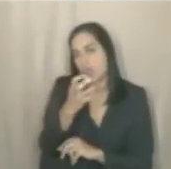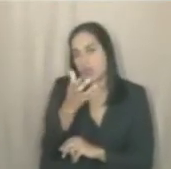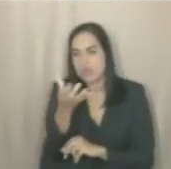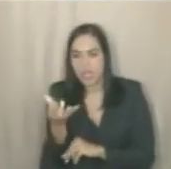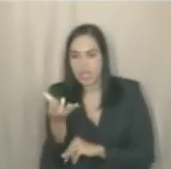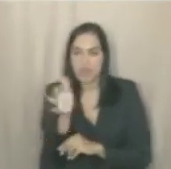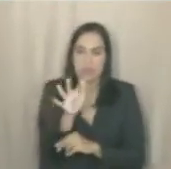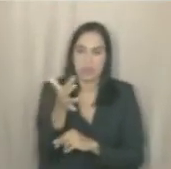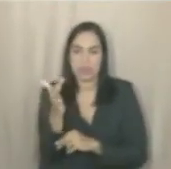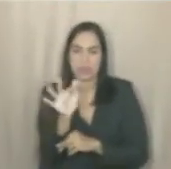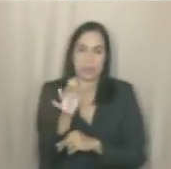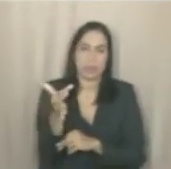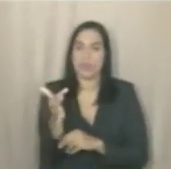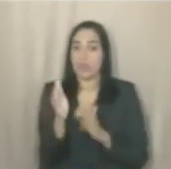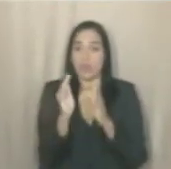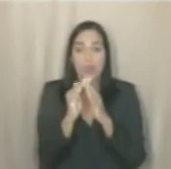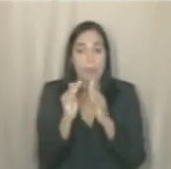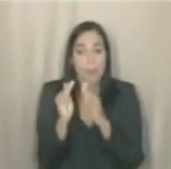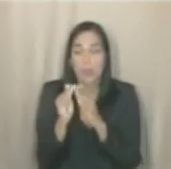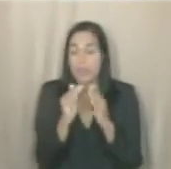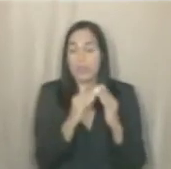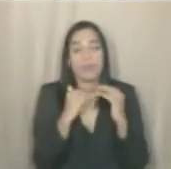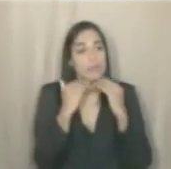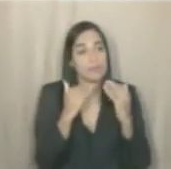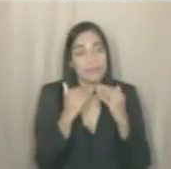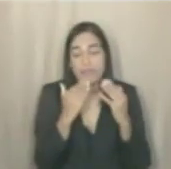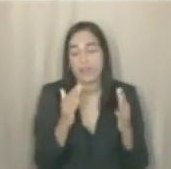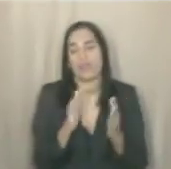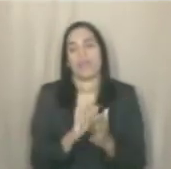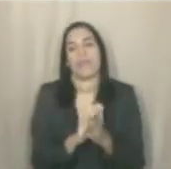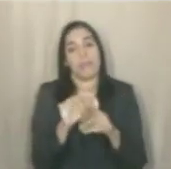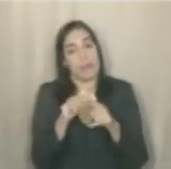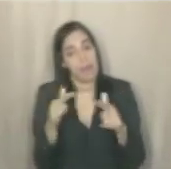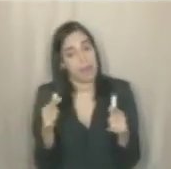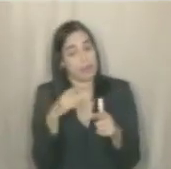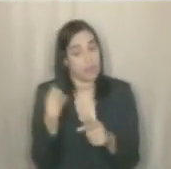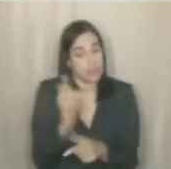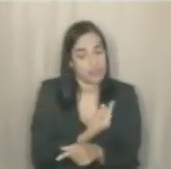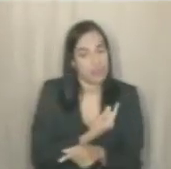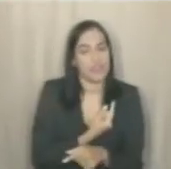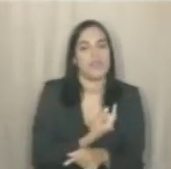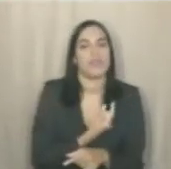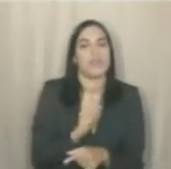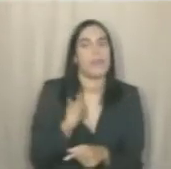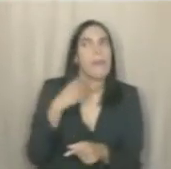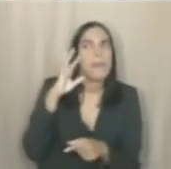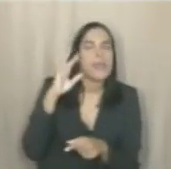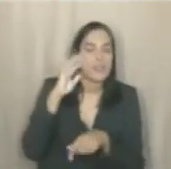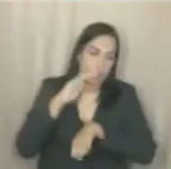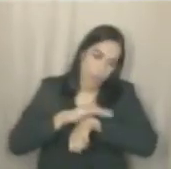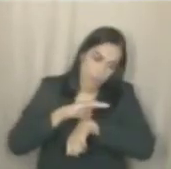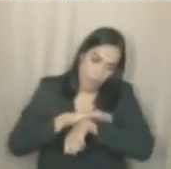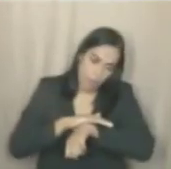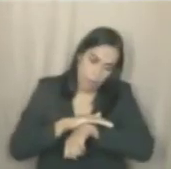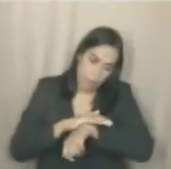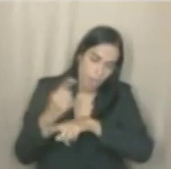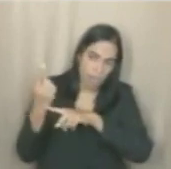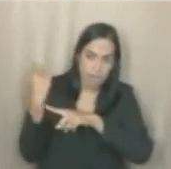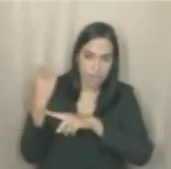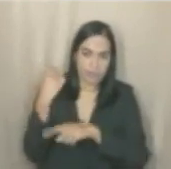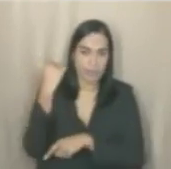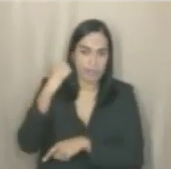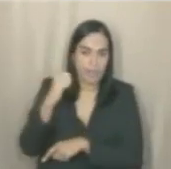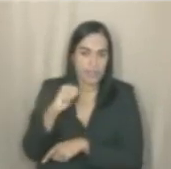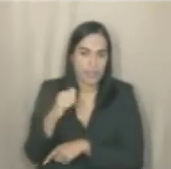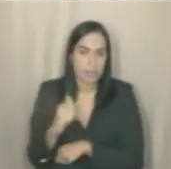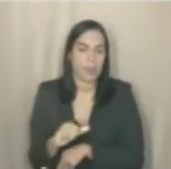era para estar, não é moradia para ninguém. Sim, mas pensemos que no tempo em que a gente fez esse levantamento,